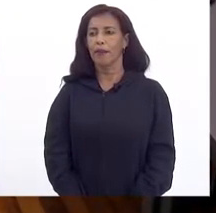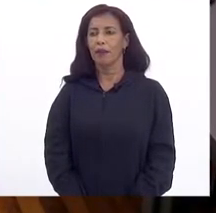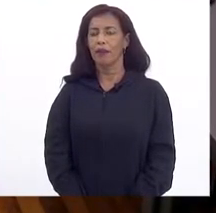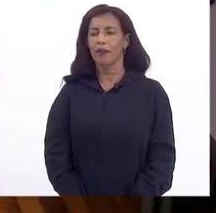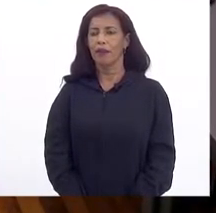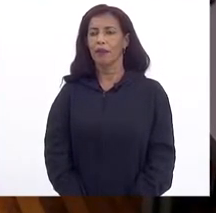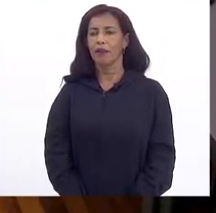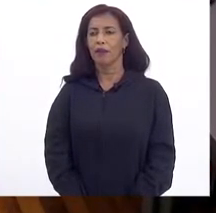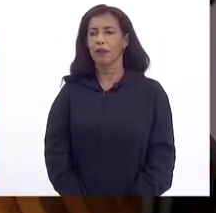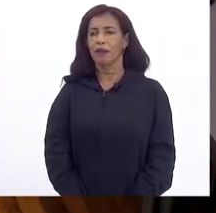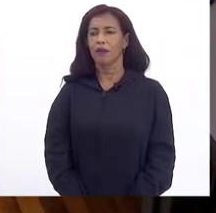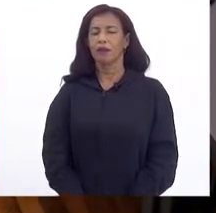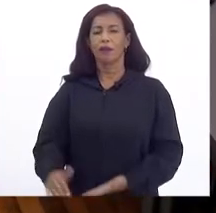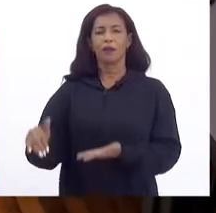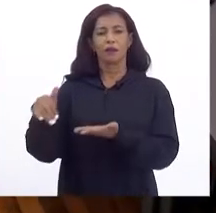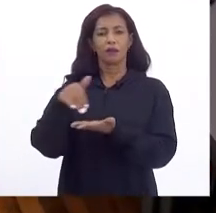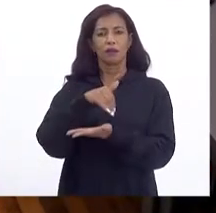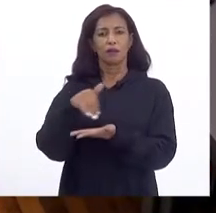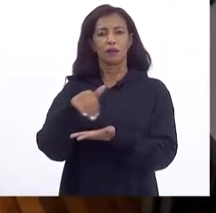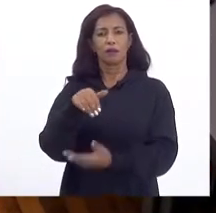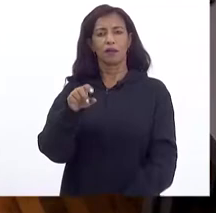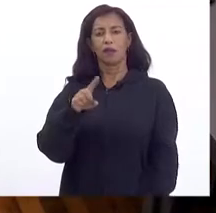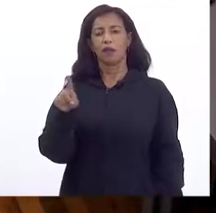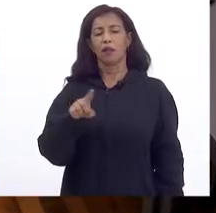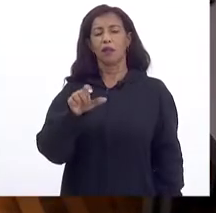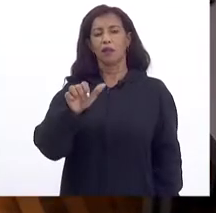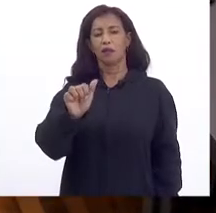Secretário Zamit